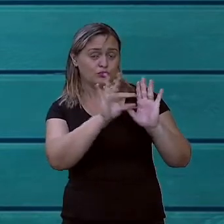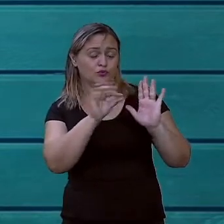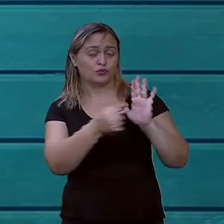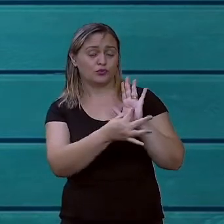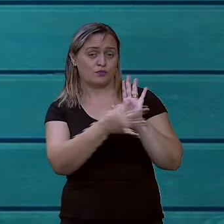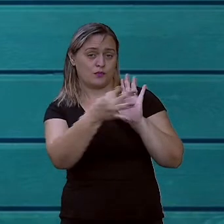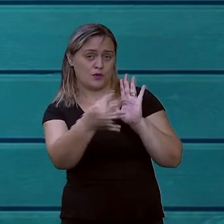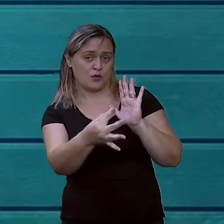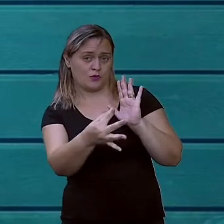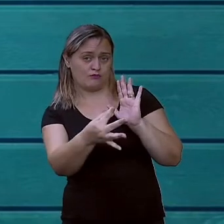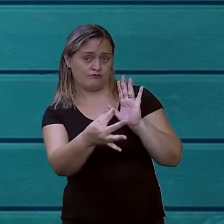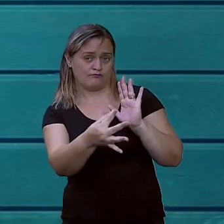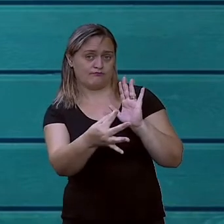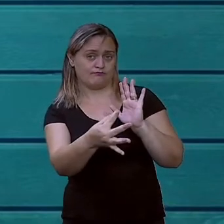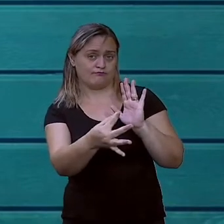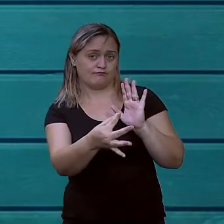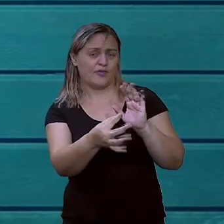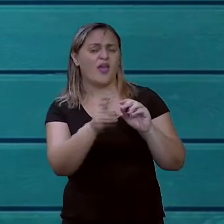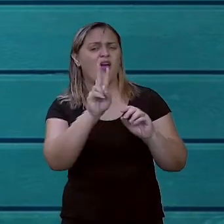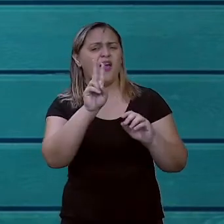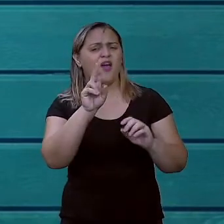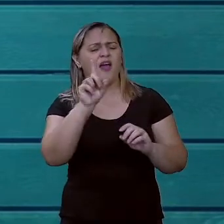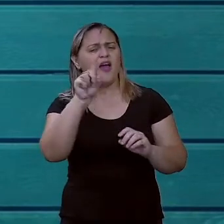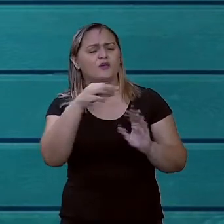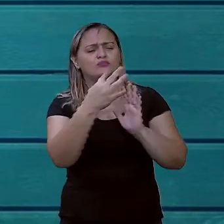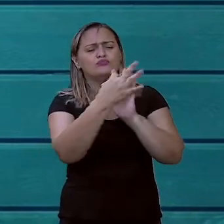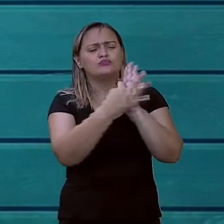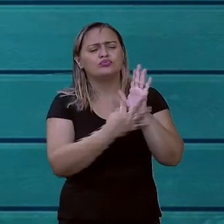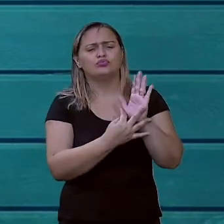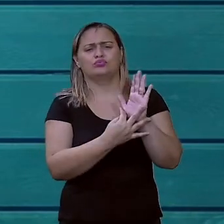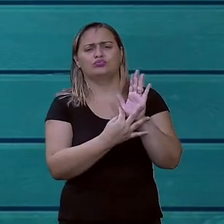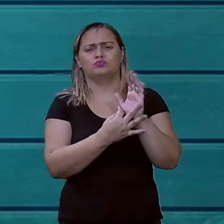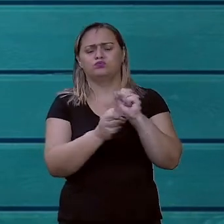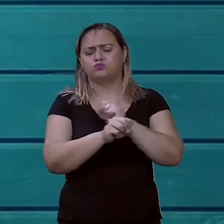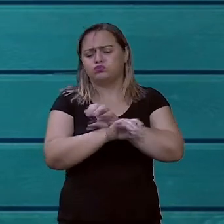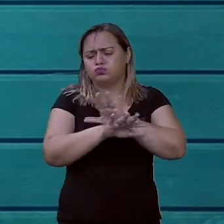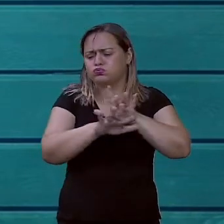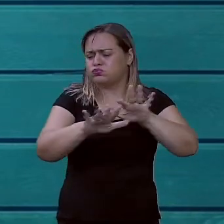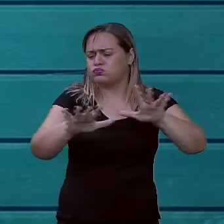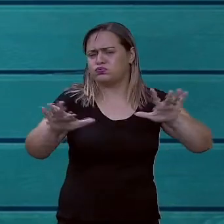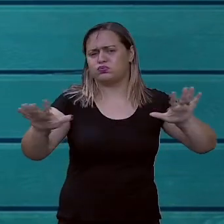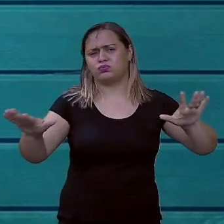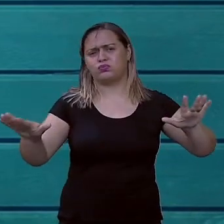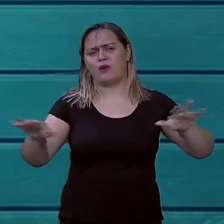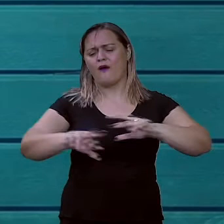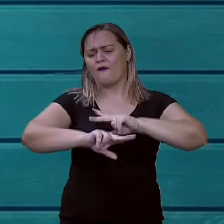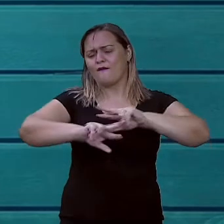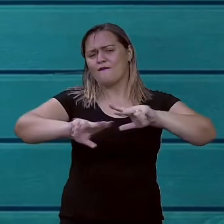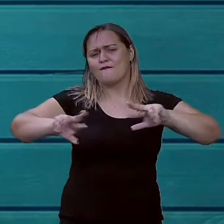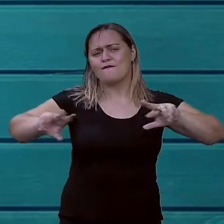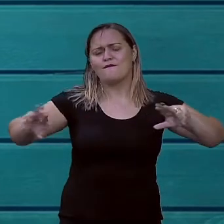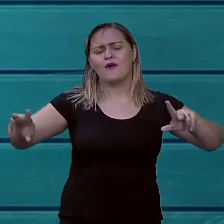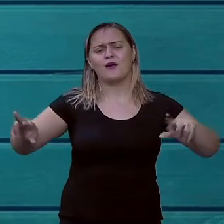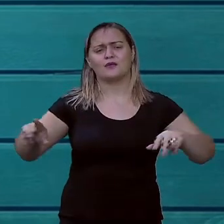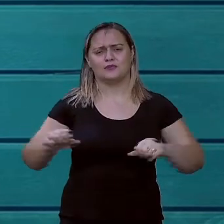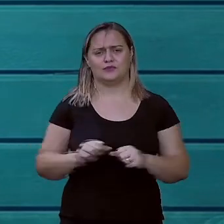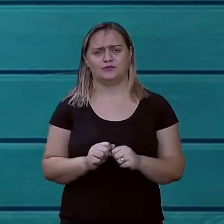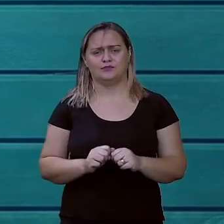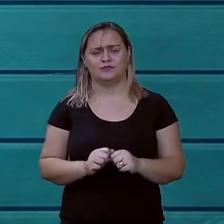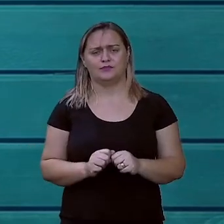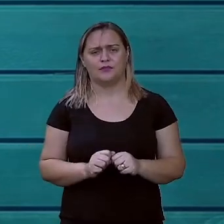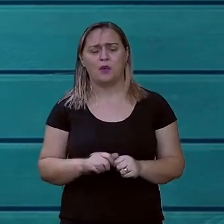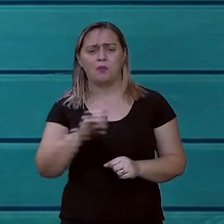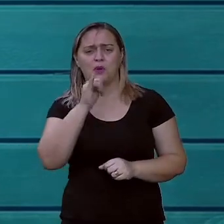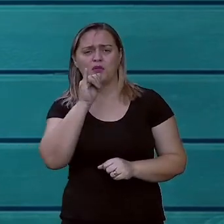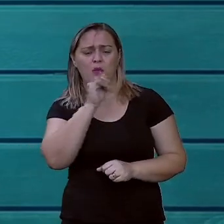super abrangente, certo? Ou seja, é um tema amplo. Por exemplo, quando falamos aí de racismo no Brasil,